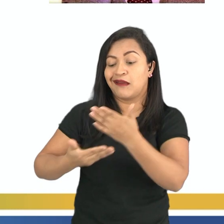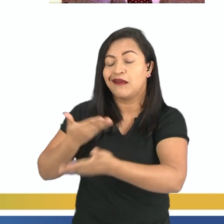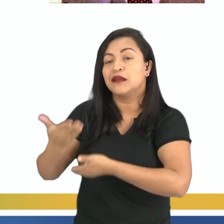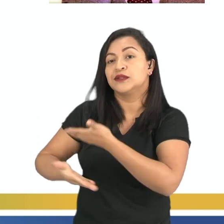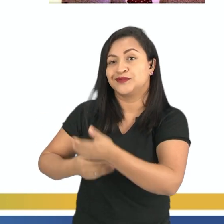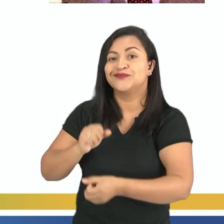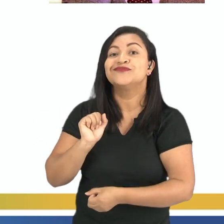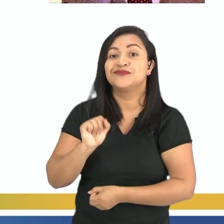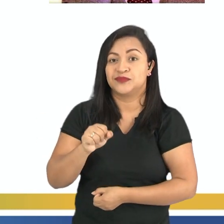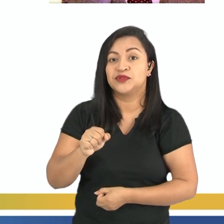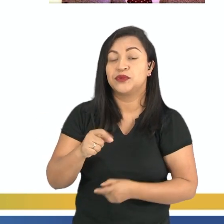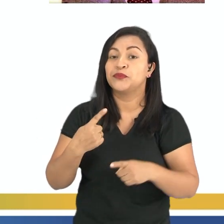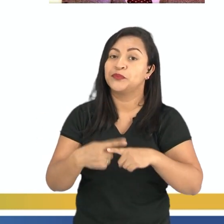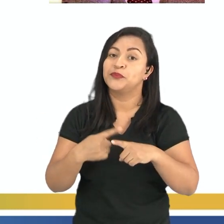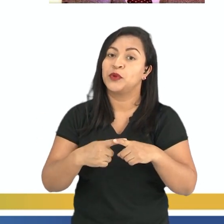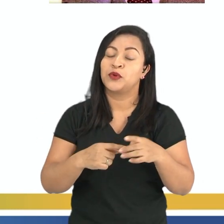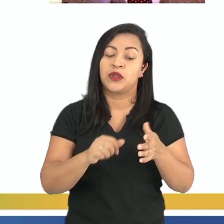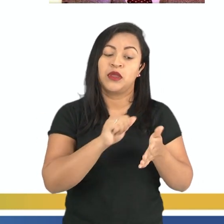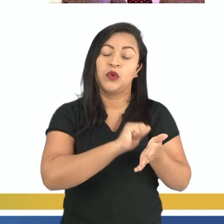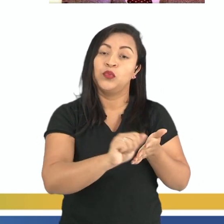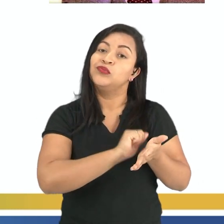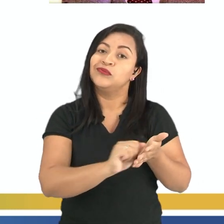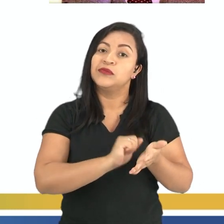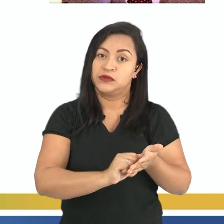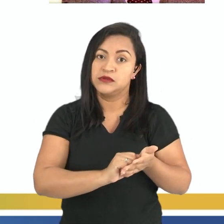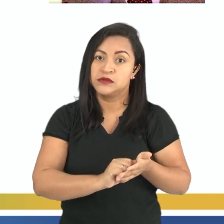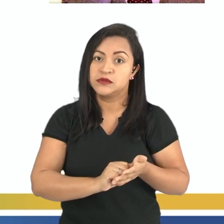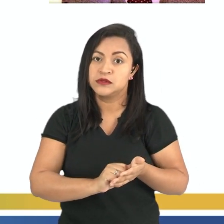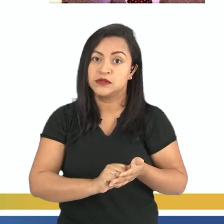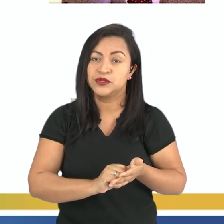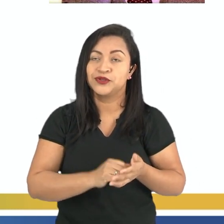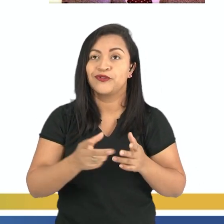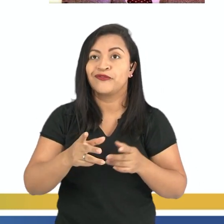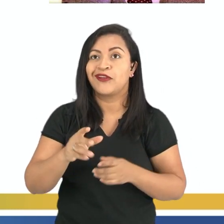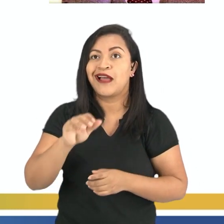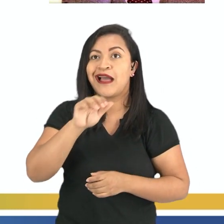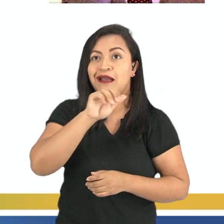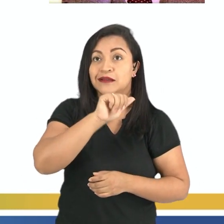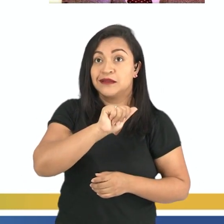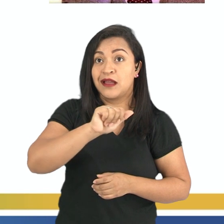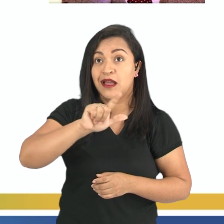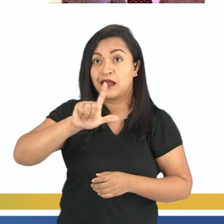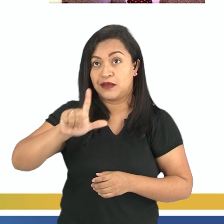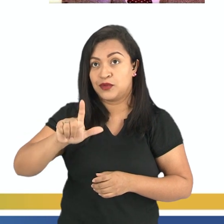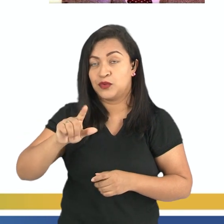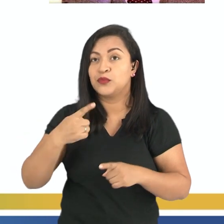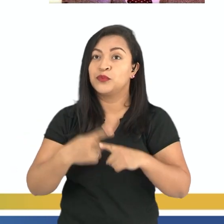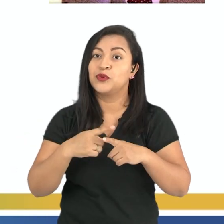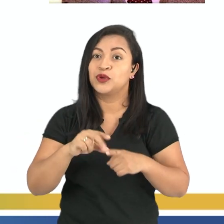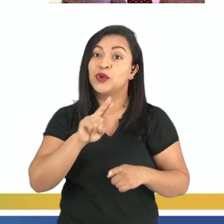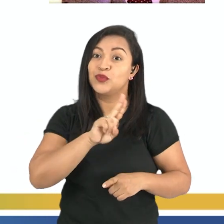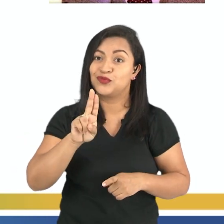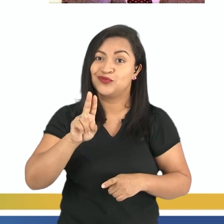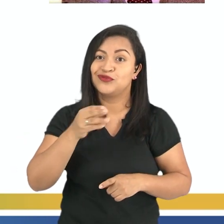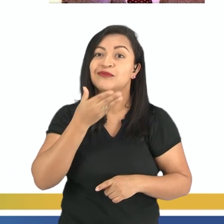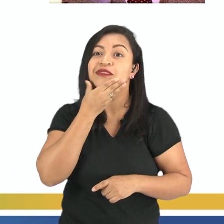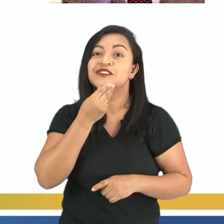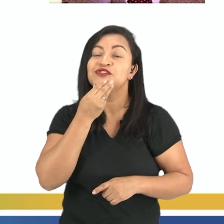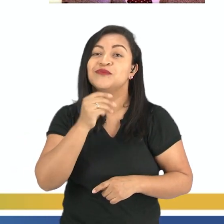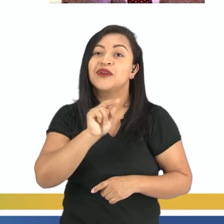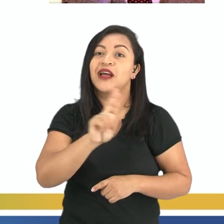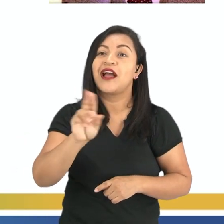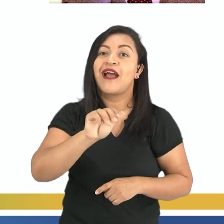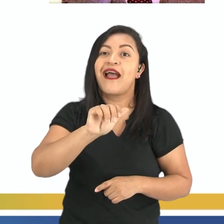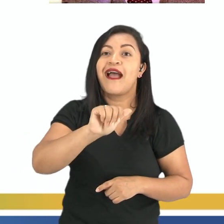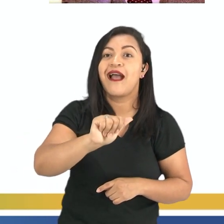porque o texto escrito ao faz referência a esse homem que é chamado de Alfredo Patino, um homem muito conhecido